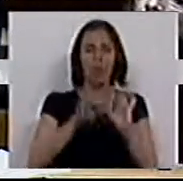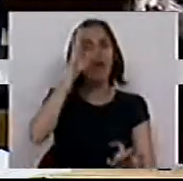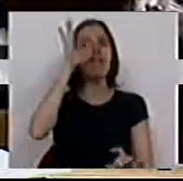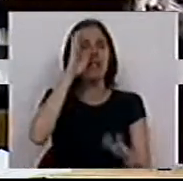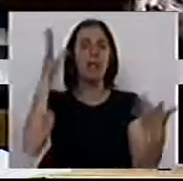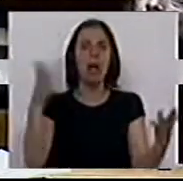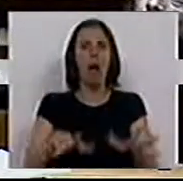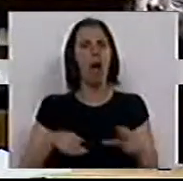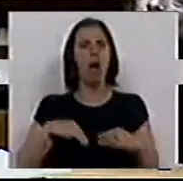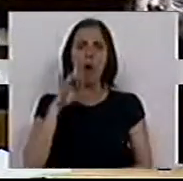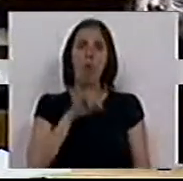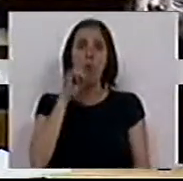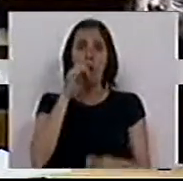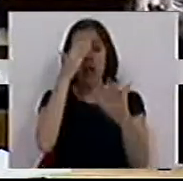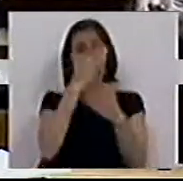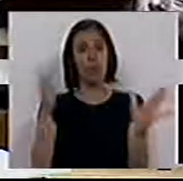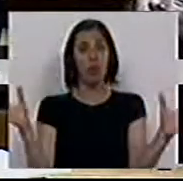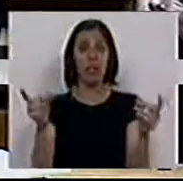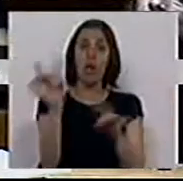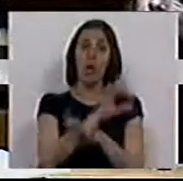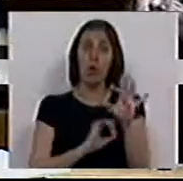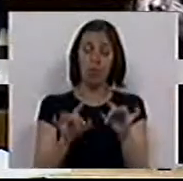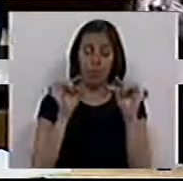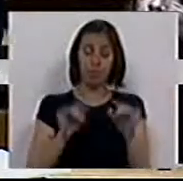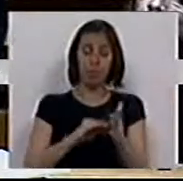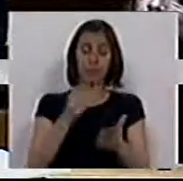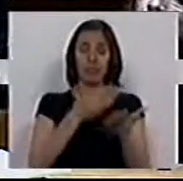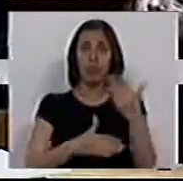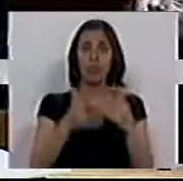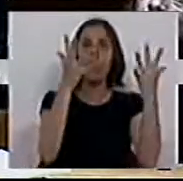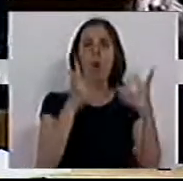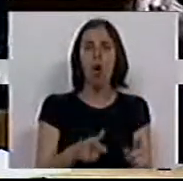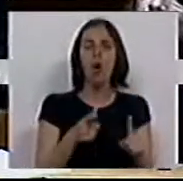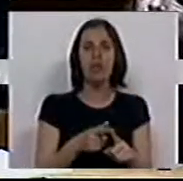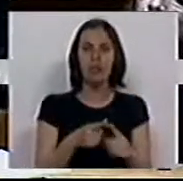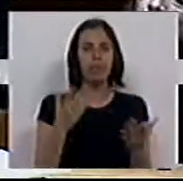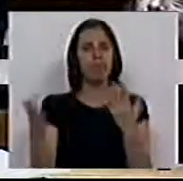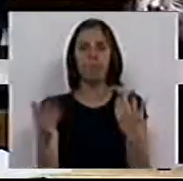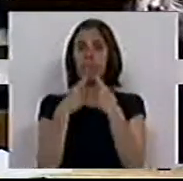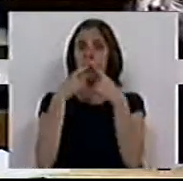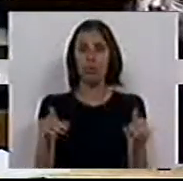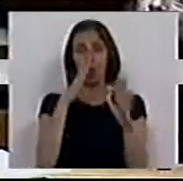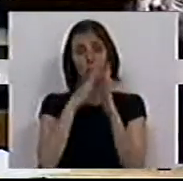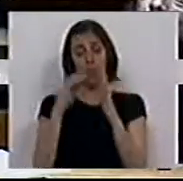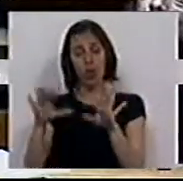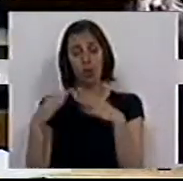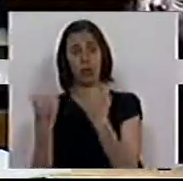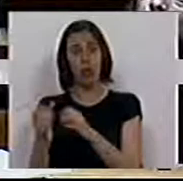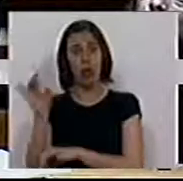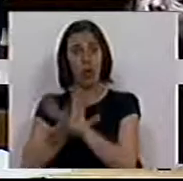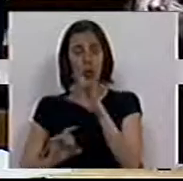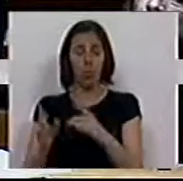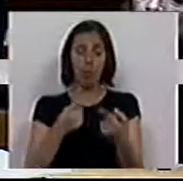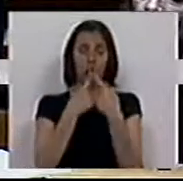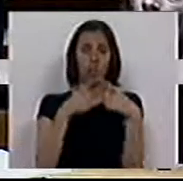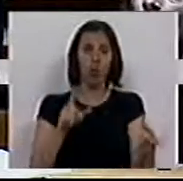sabiam que era inaceitável para as democracias europeias. Este tratado orçamental entra em contradição com o modelo social europeu, entra em